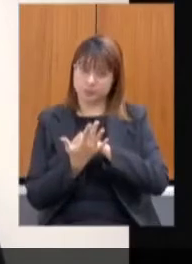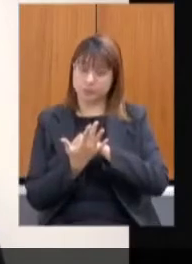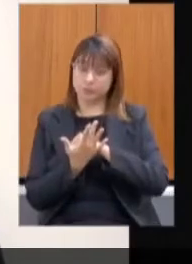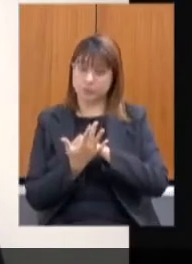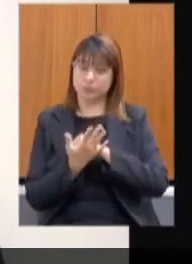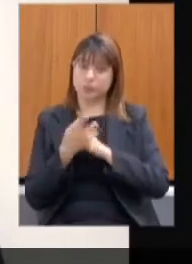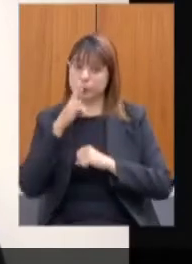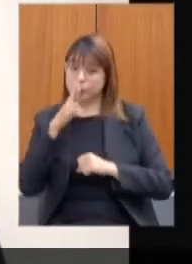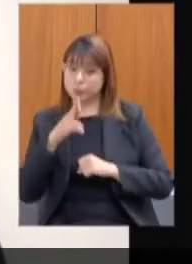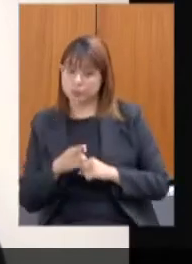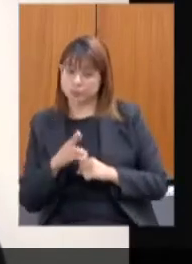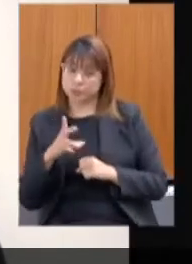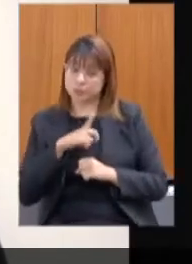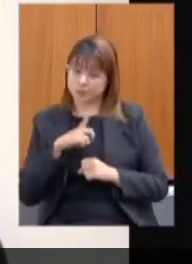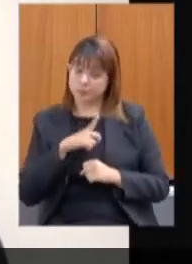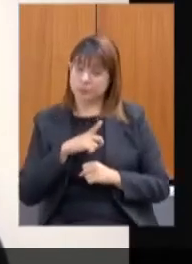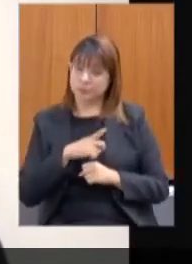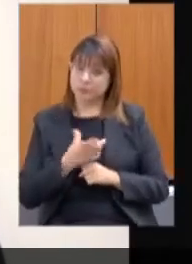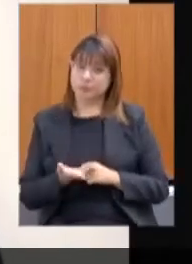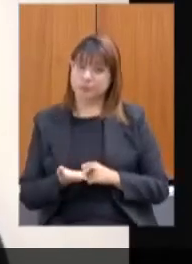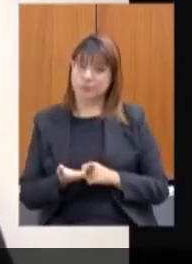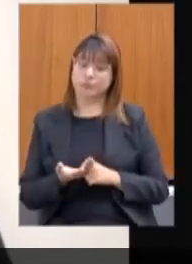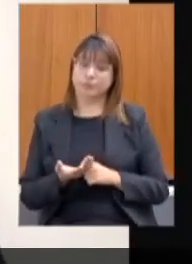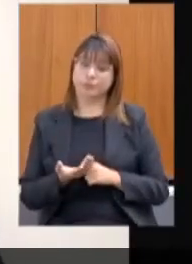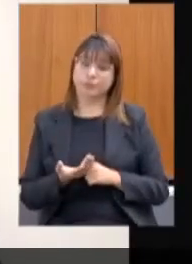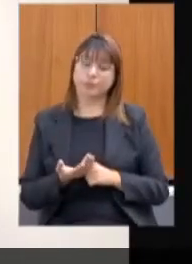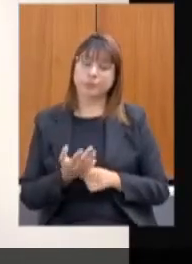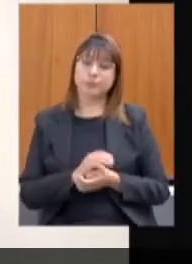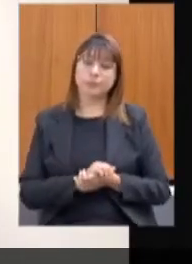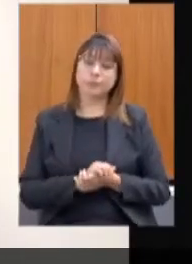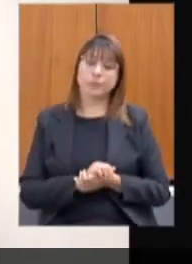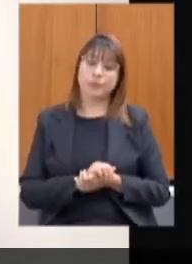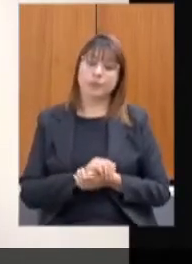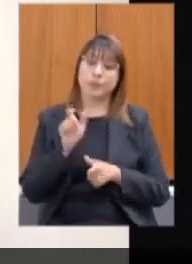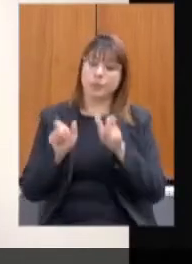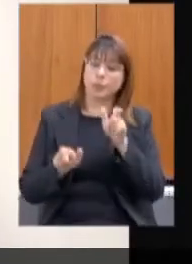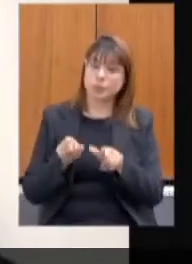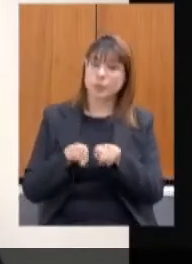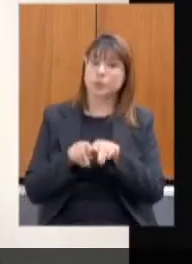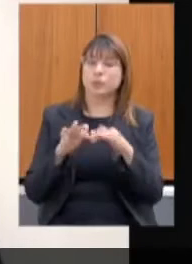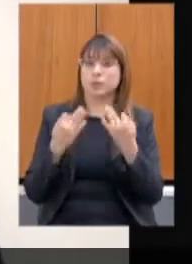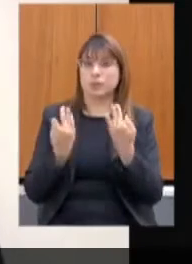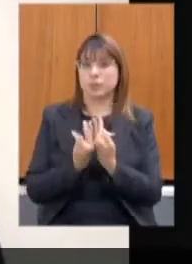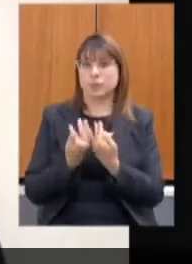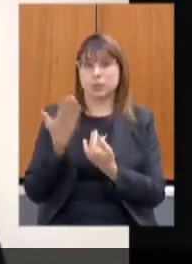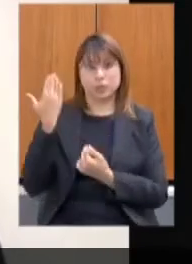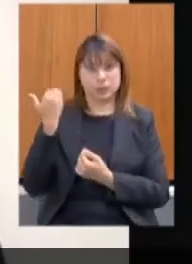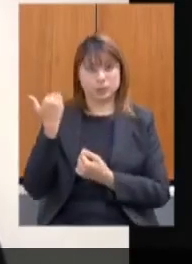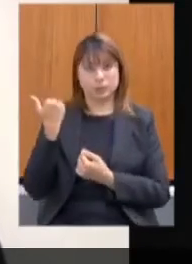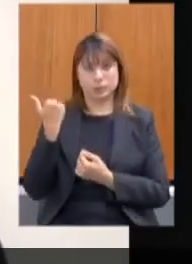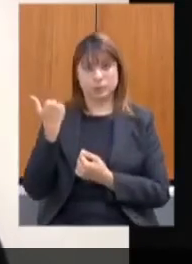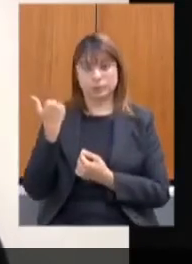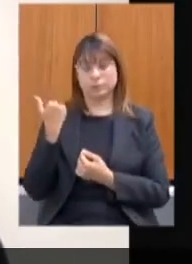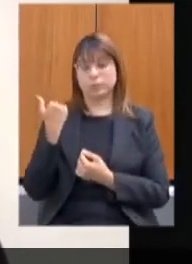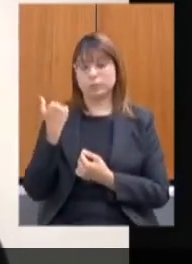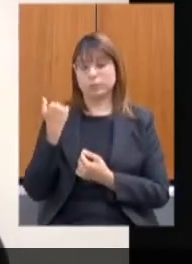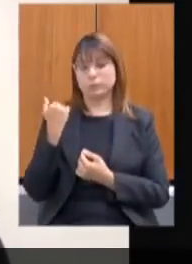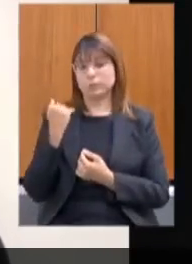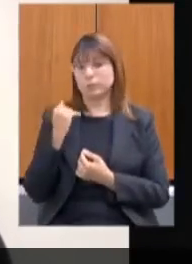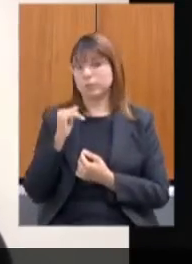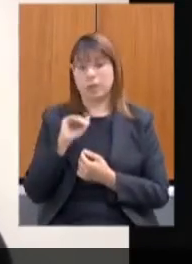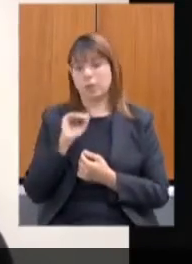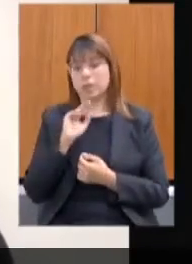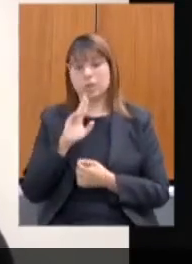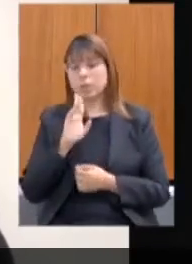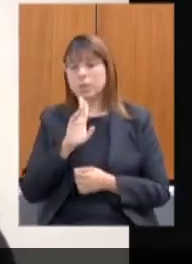consequências para pessoas e famílias que não estavam como público-alvo do Bolsa